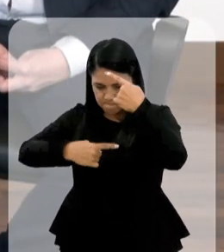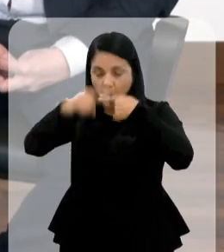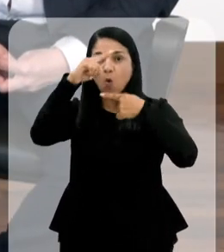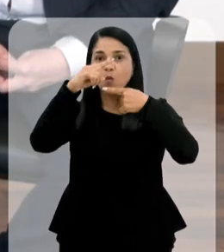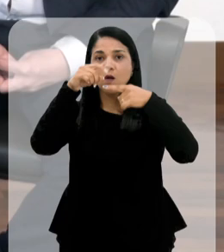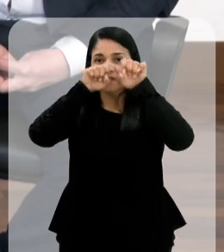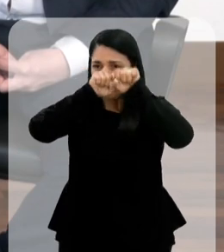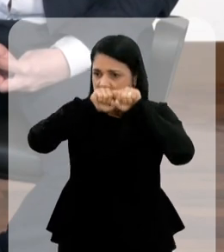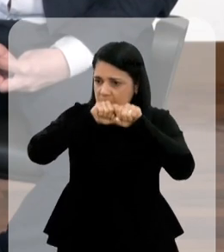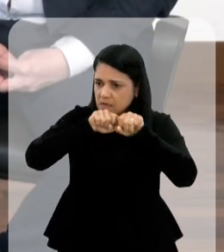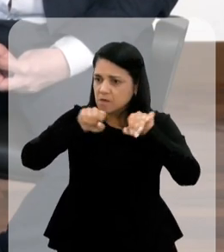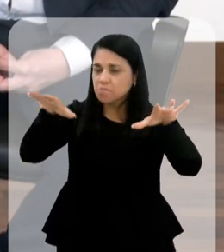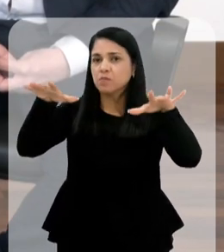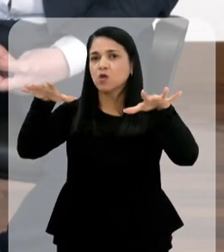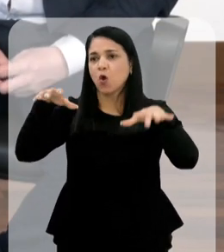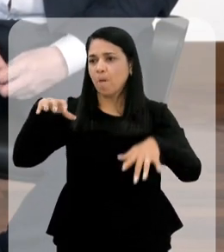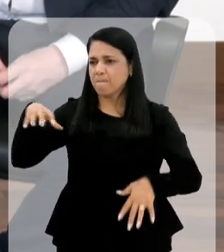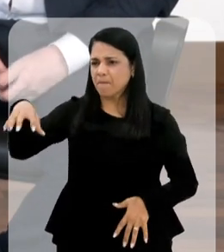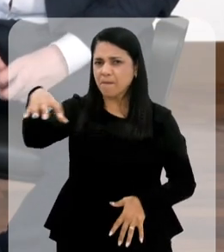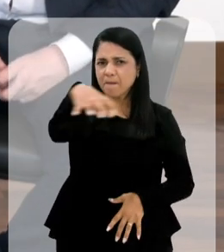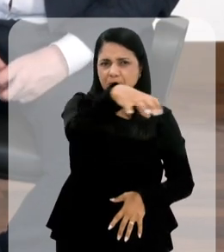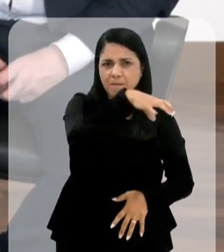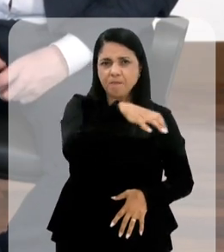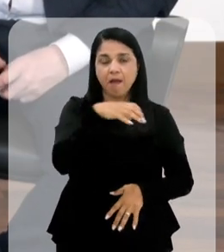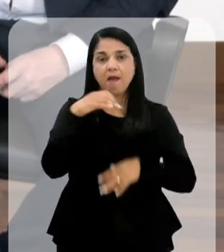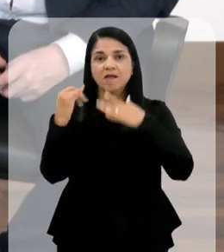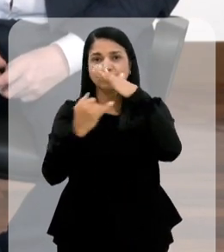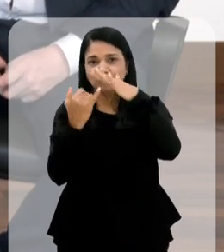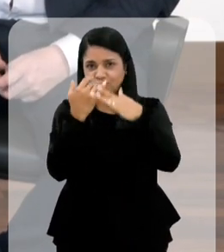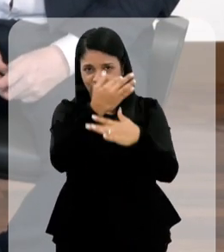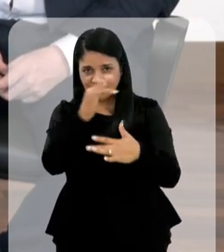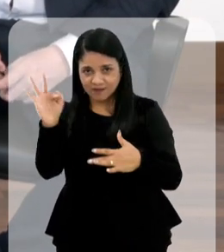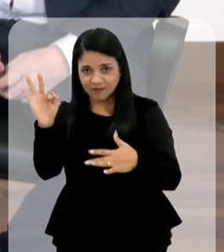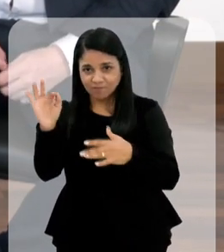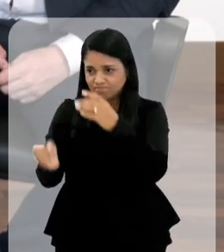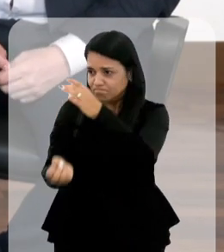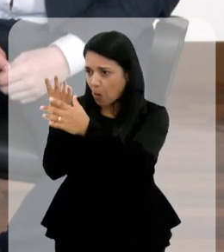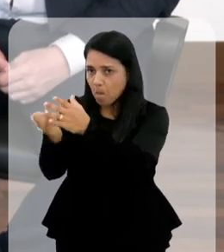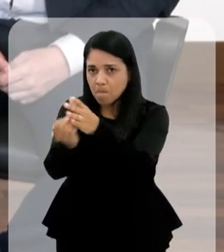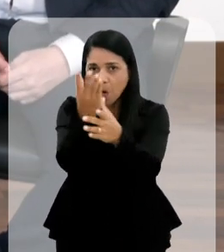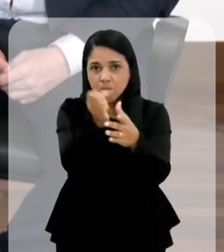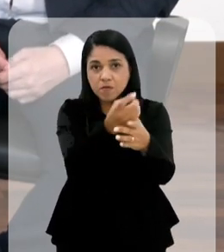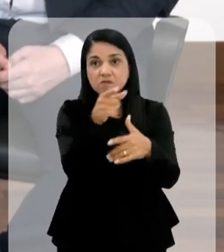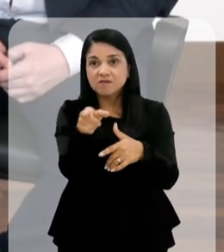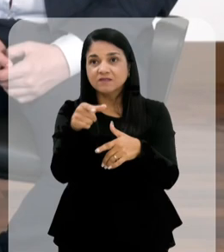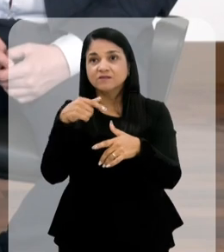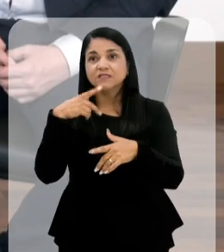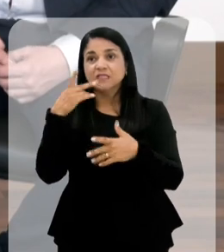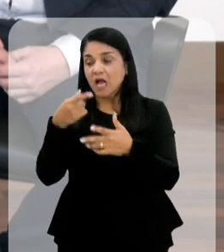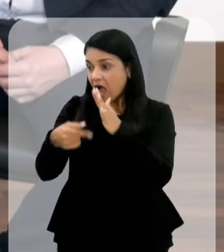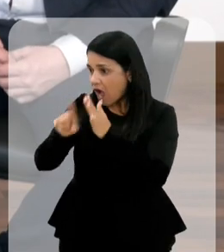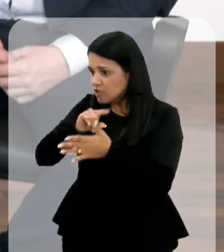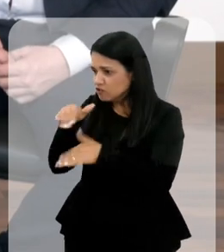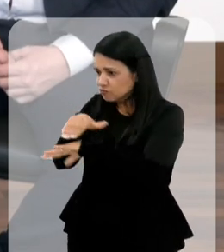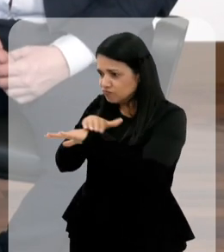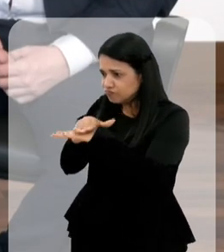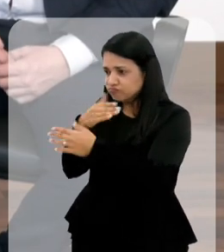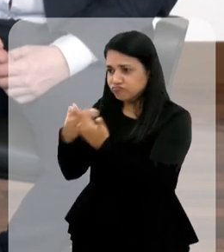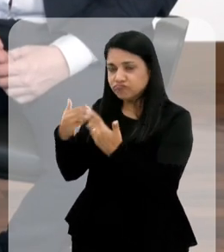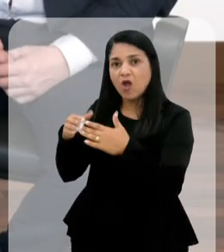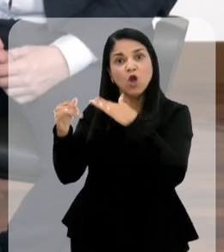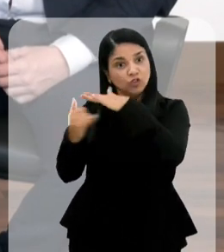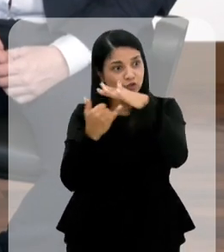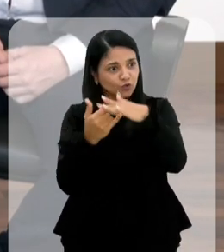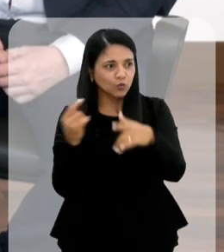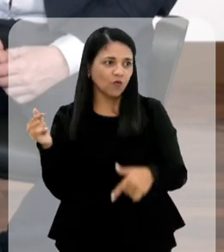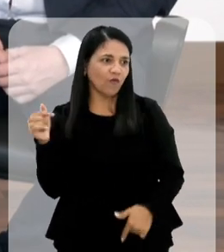você conseguiu ampliar o Instituto. E aí, hoje, você já vem até, antes mesmo, falar com você,